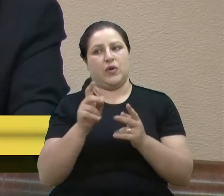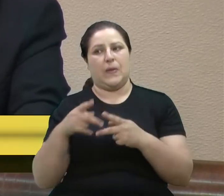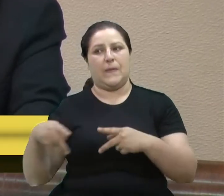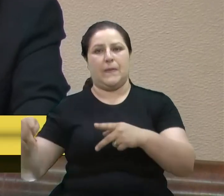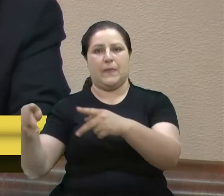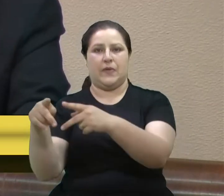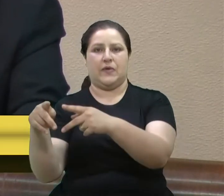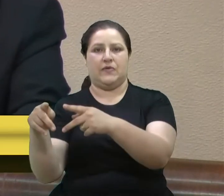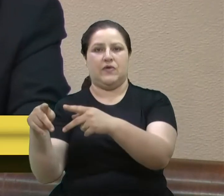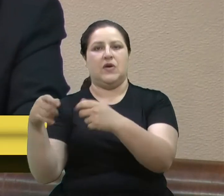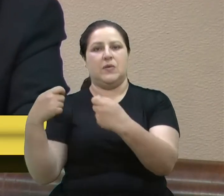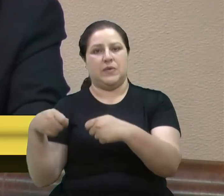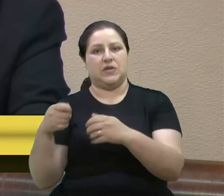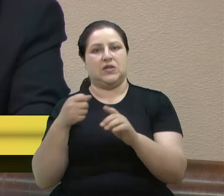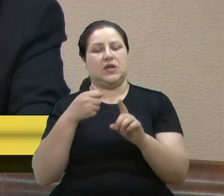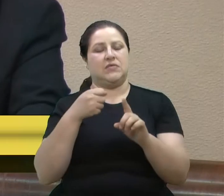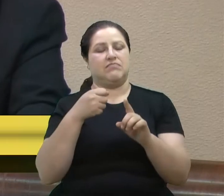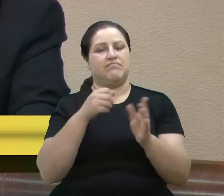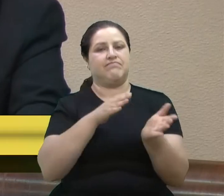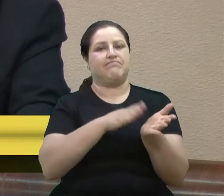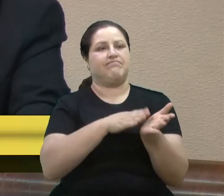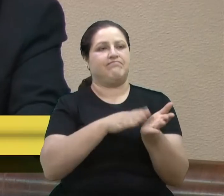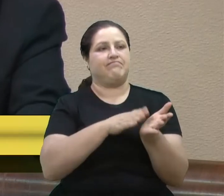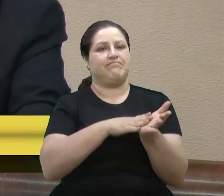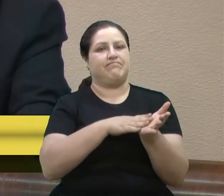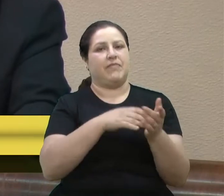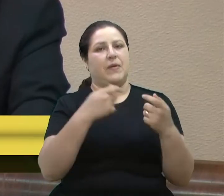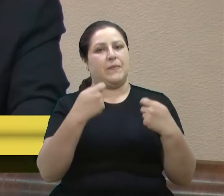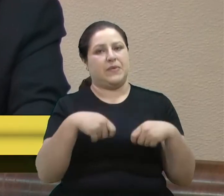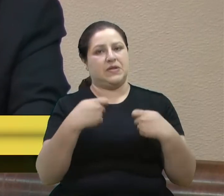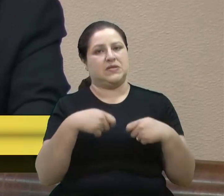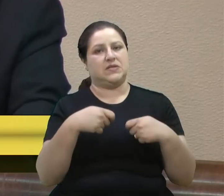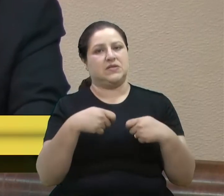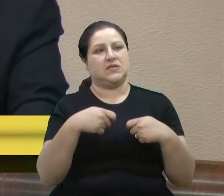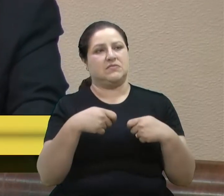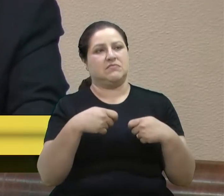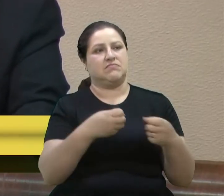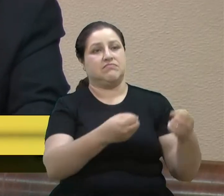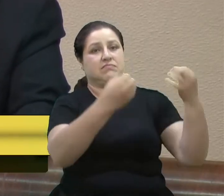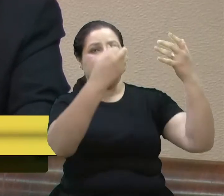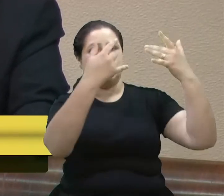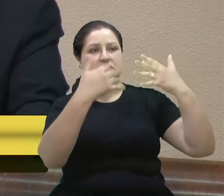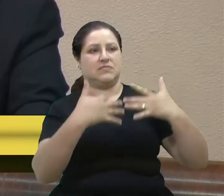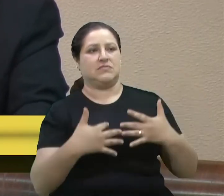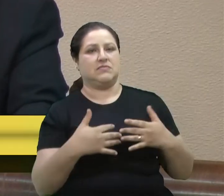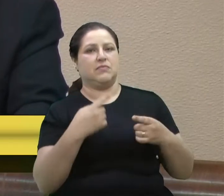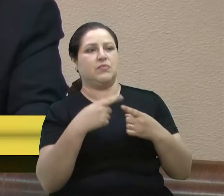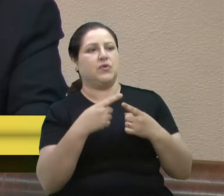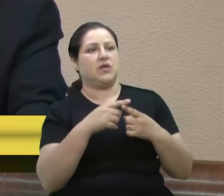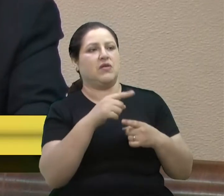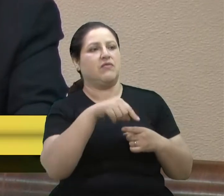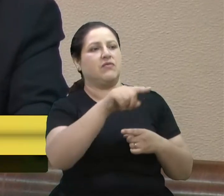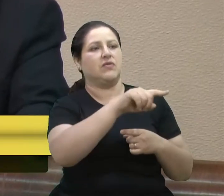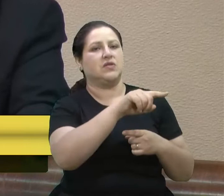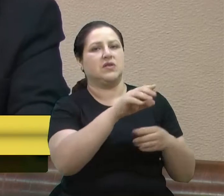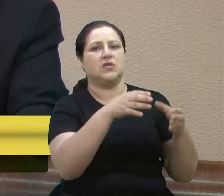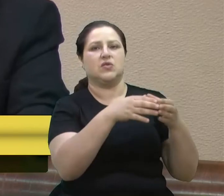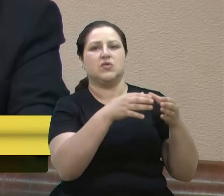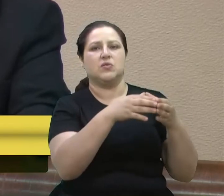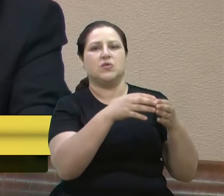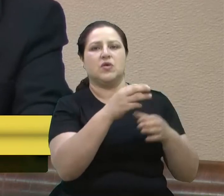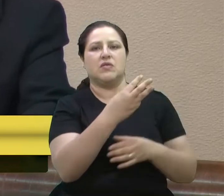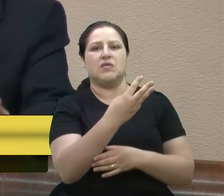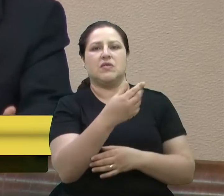requer, exige e precisa de qual, por que, qual a posição desses parlamentares